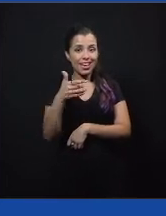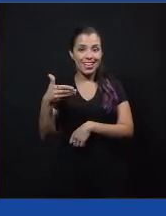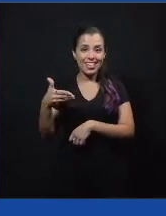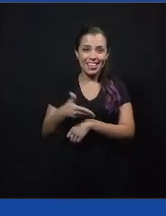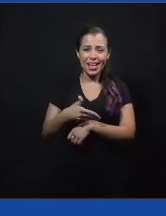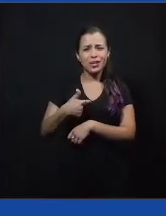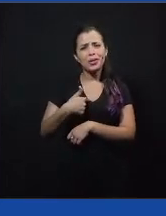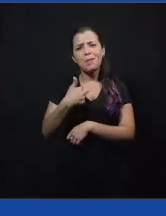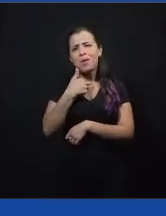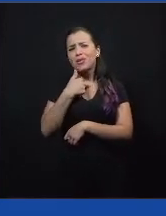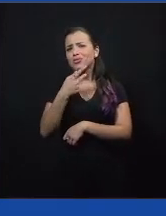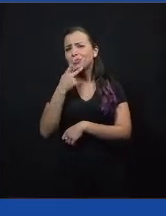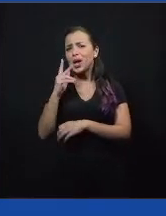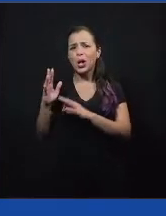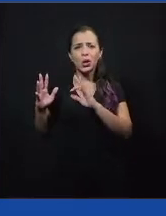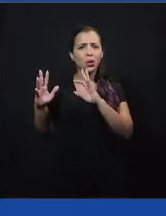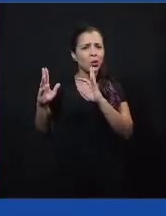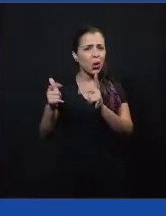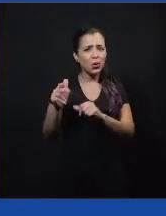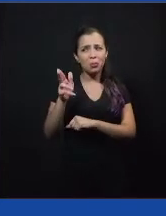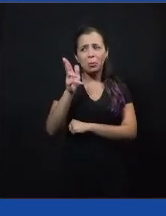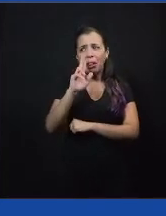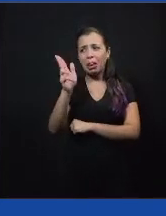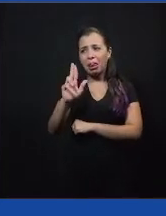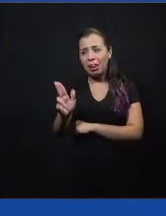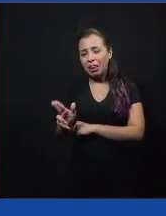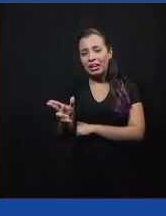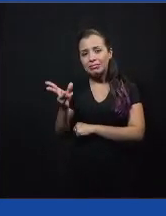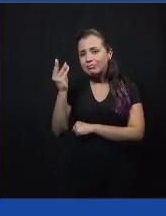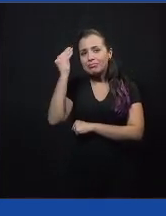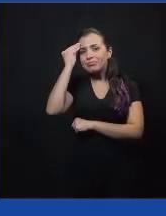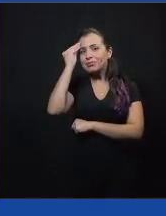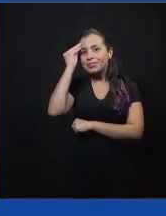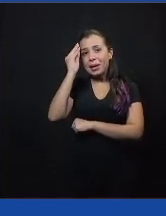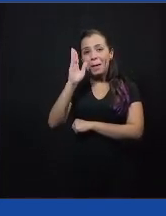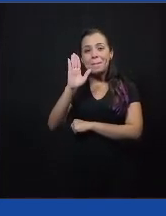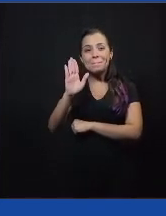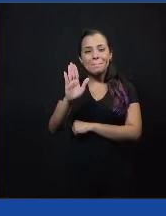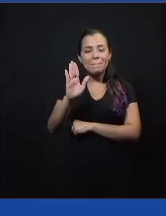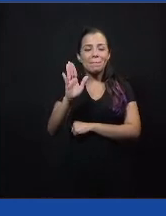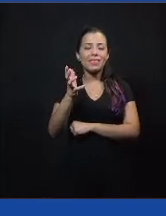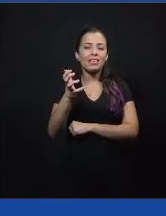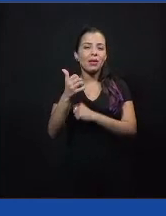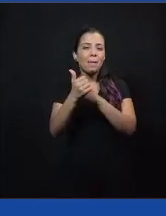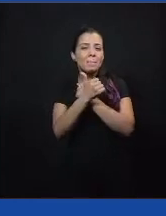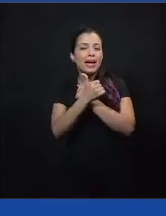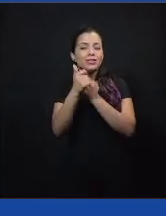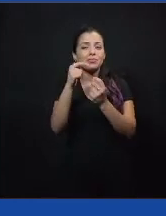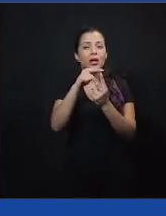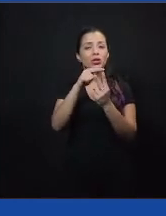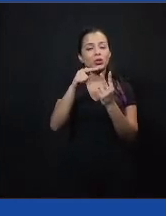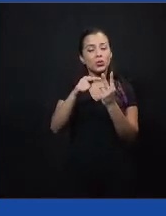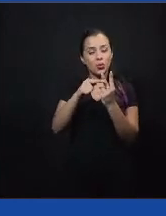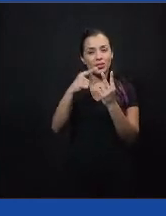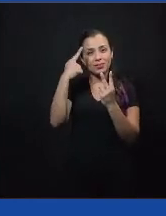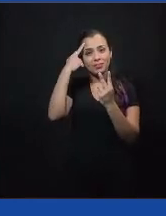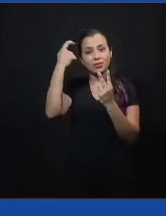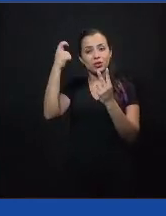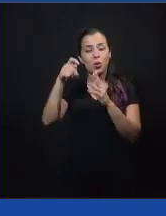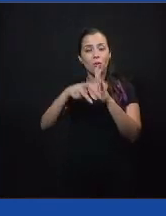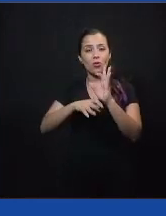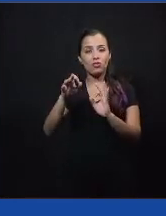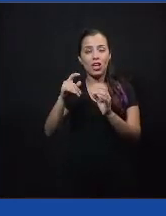poder citar todos esses nomes. Só queria mandar um abraço imenso para os dois educadores do projeto, que não estão aqui. A Jaque já foi lembrada.